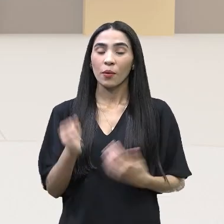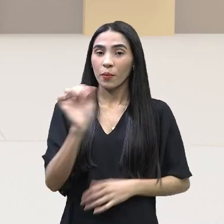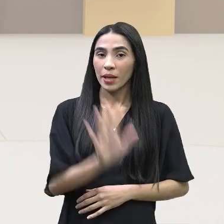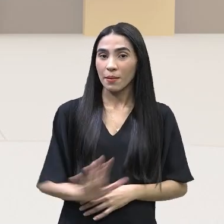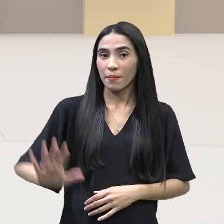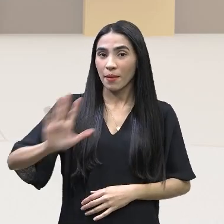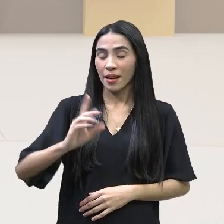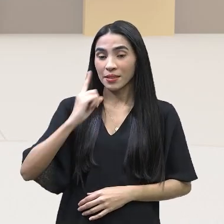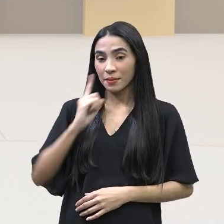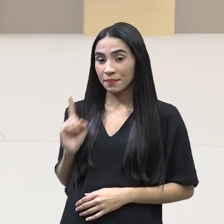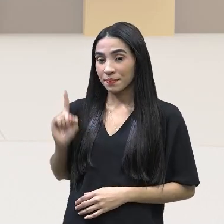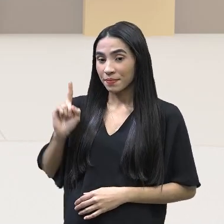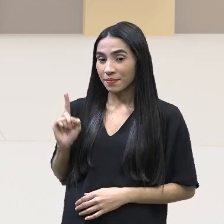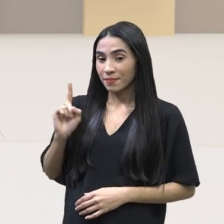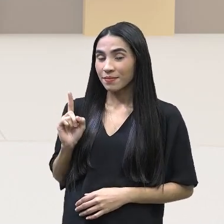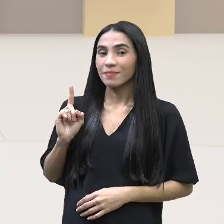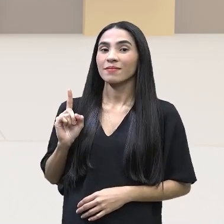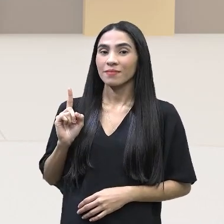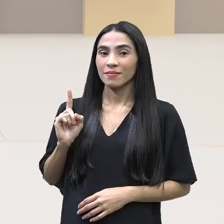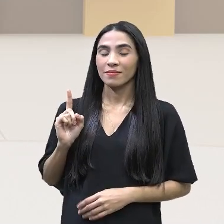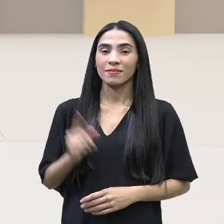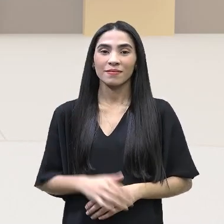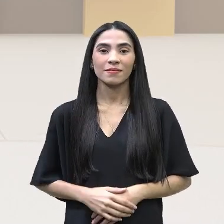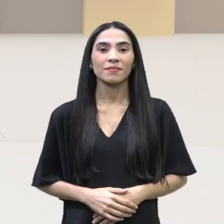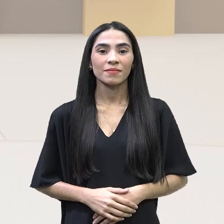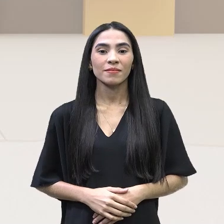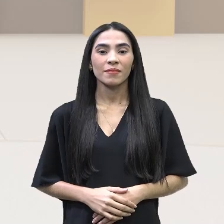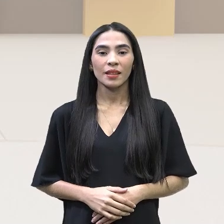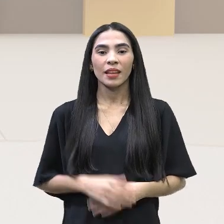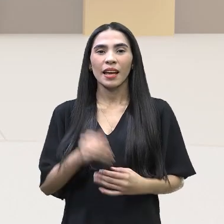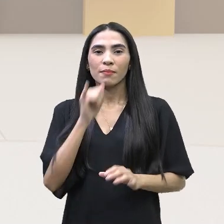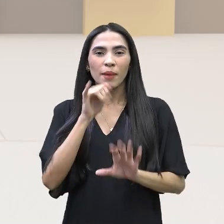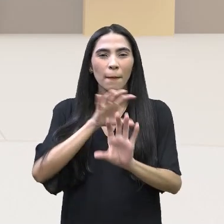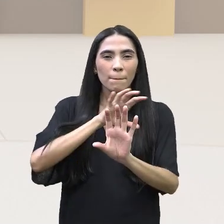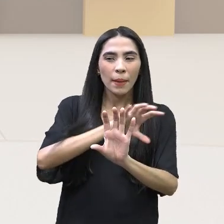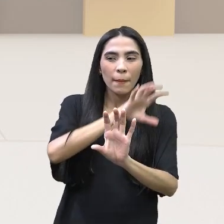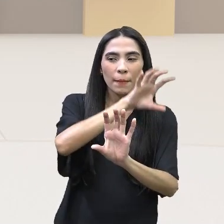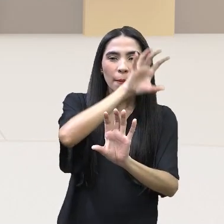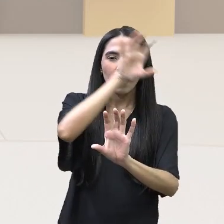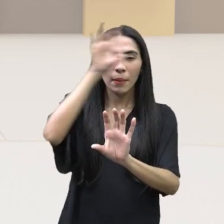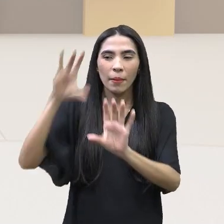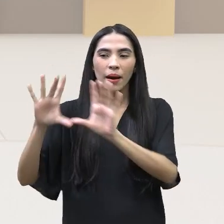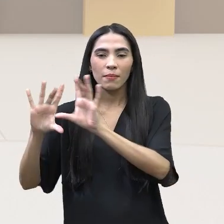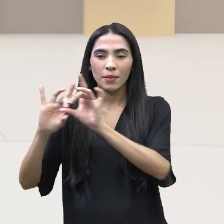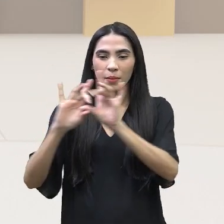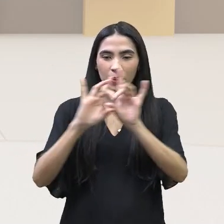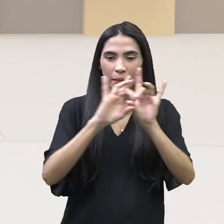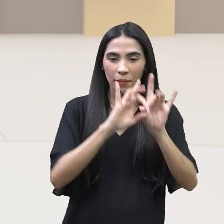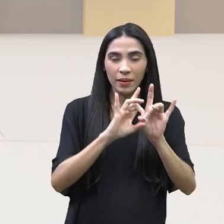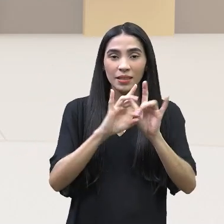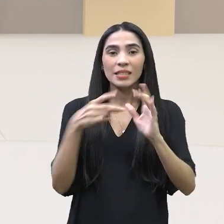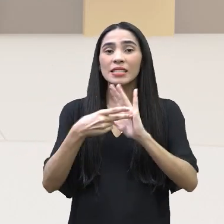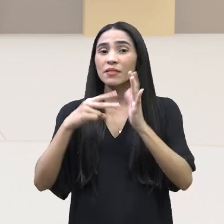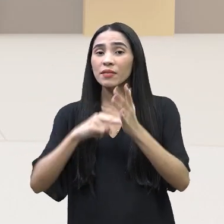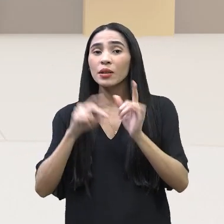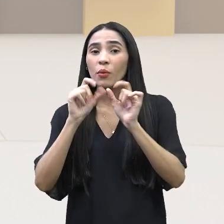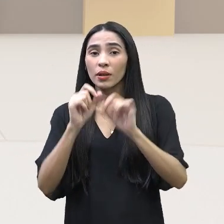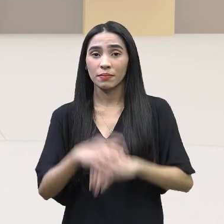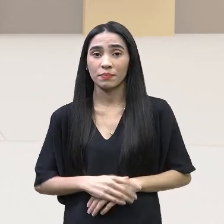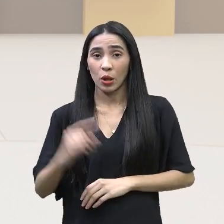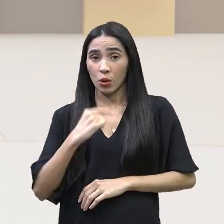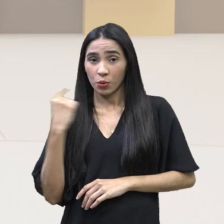aqui, né, esse painel aqui ao nosso lado, uma teia, isso é uma teia. Isso aqui significa que nós estamos